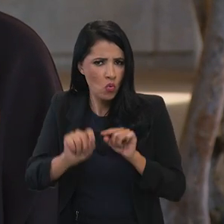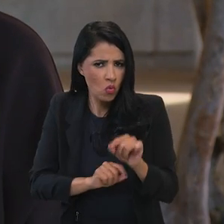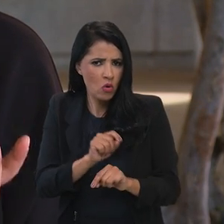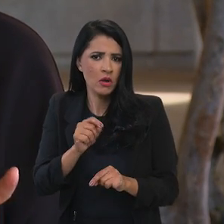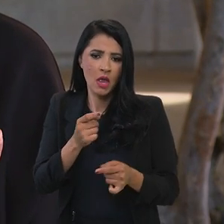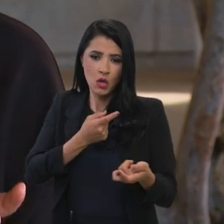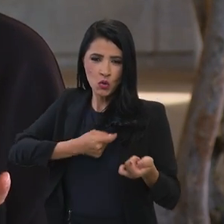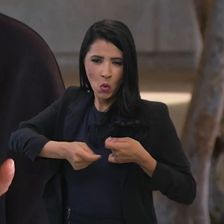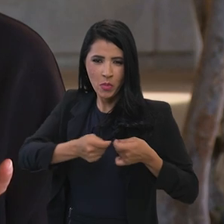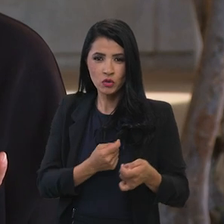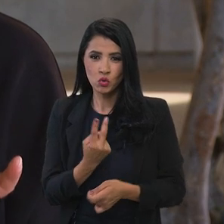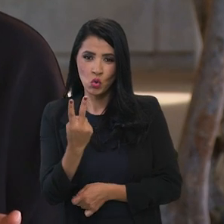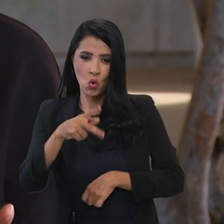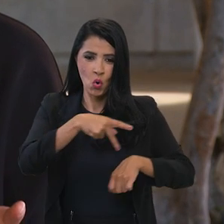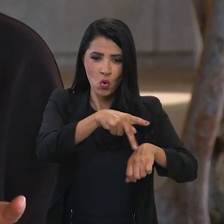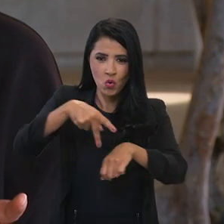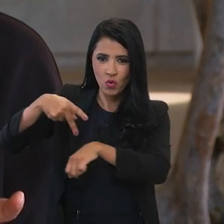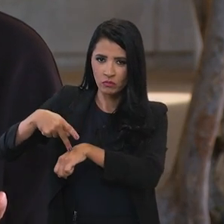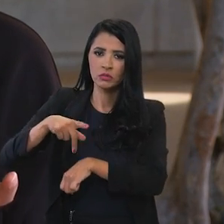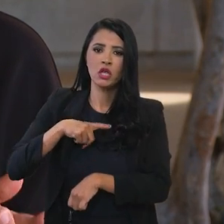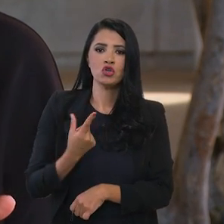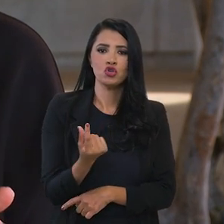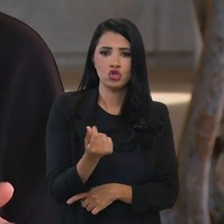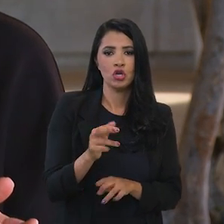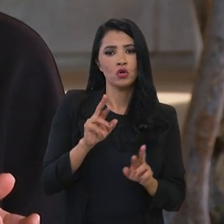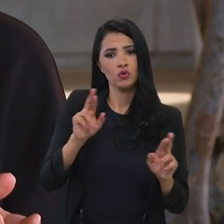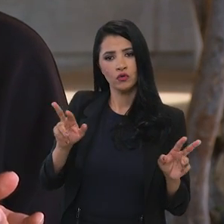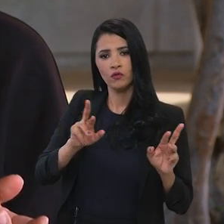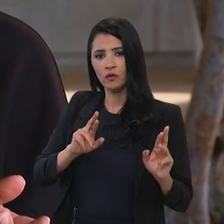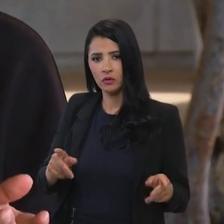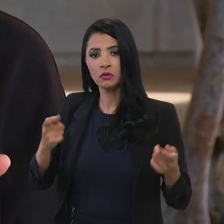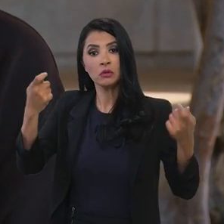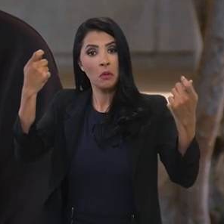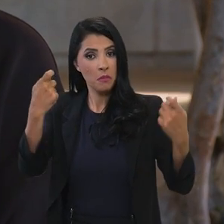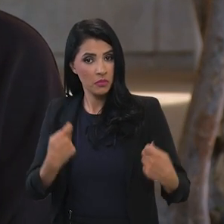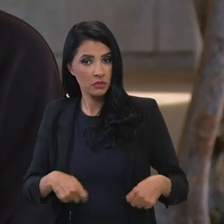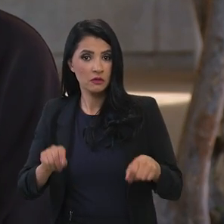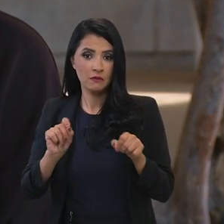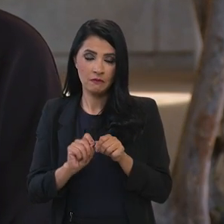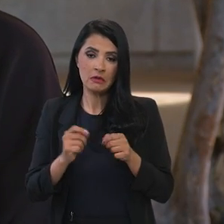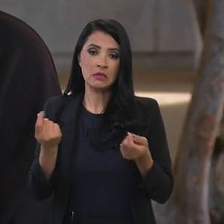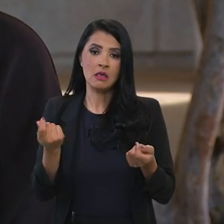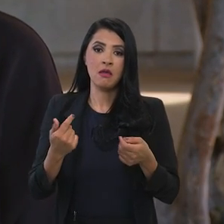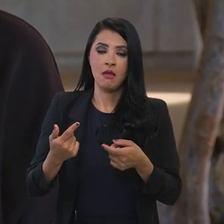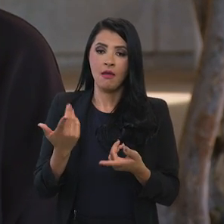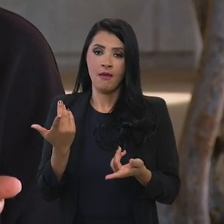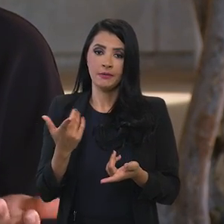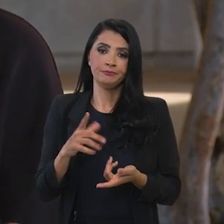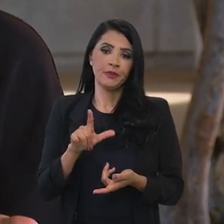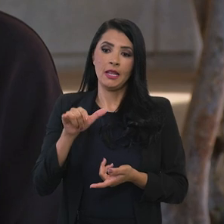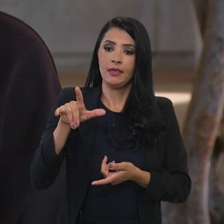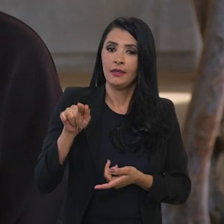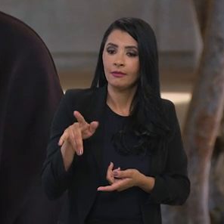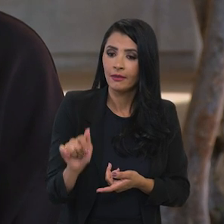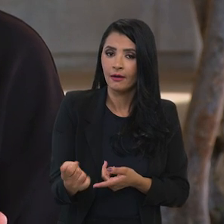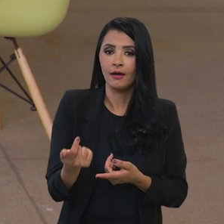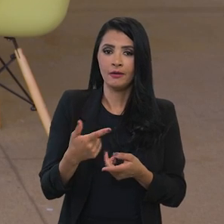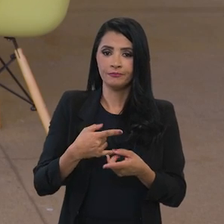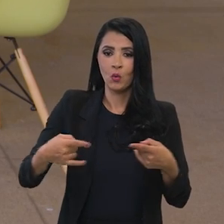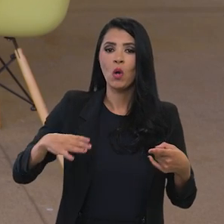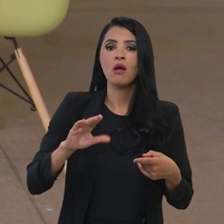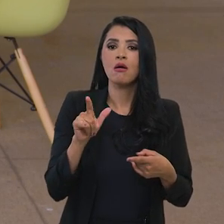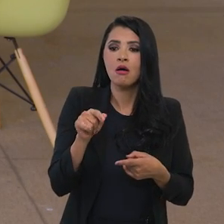que o comércio entre dois países envolve moedas diferentes então você precisa fazer uma operação de câmbio liquidar enfim